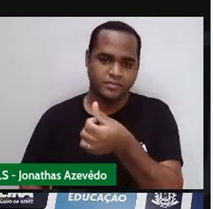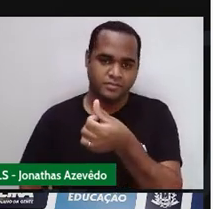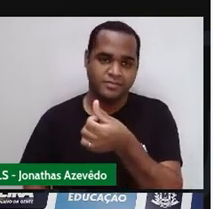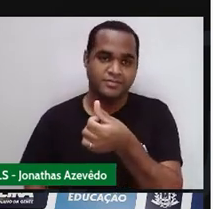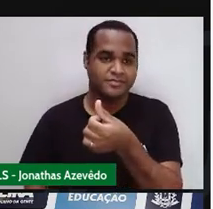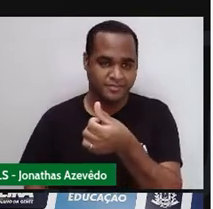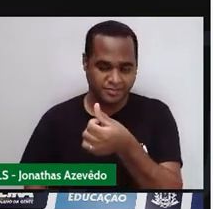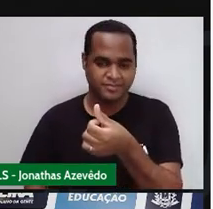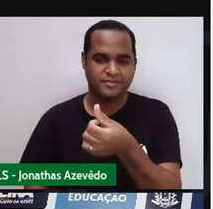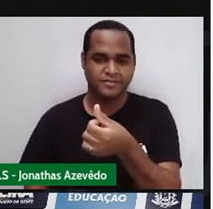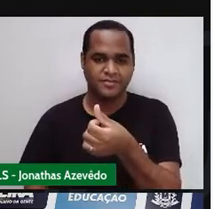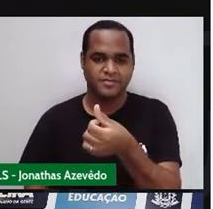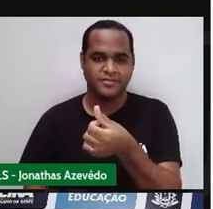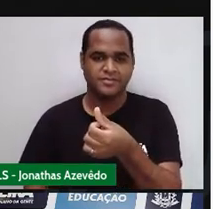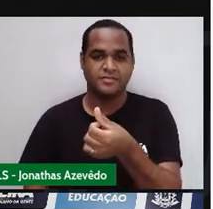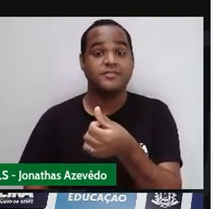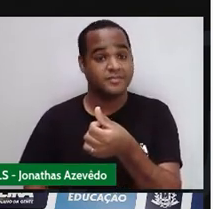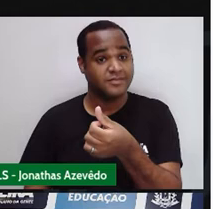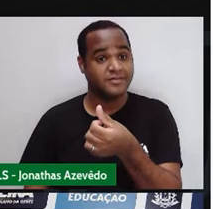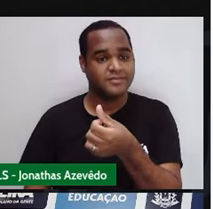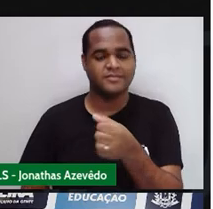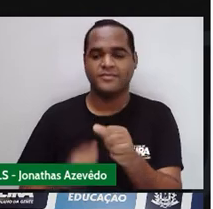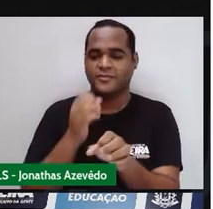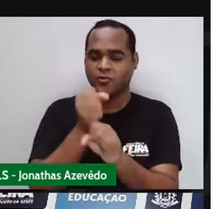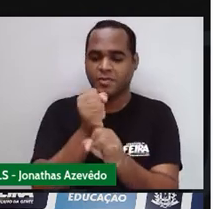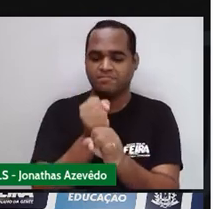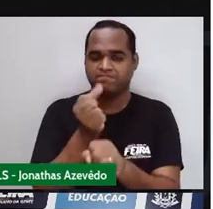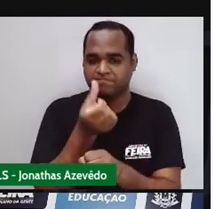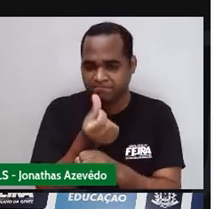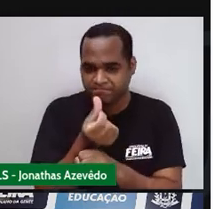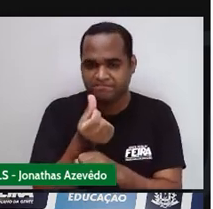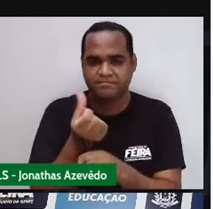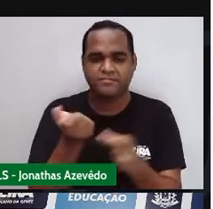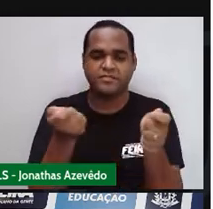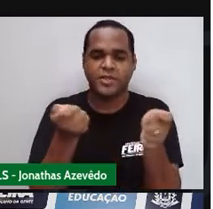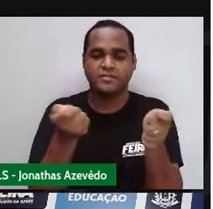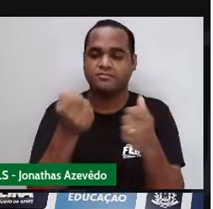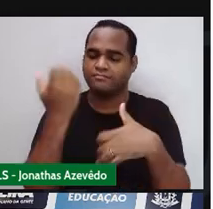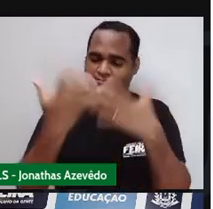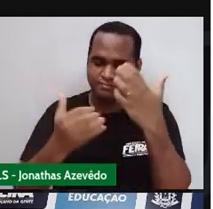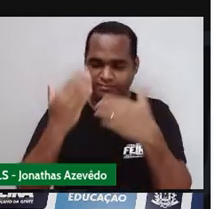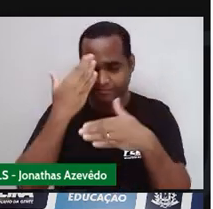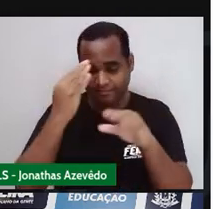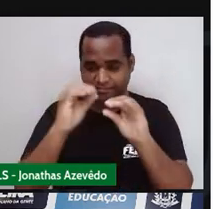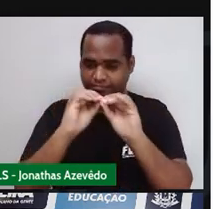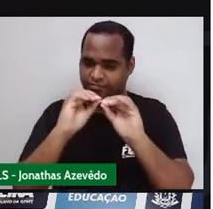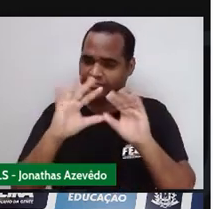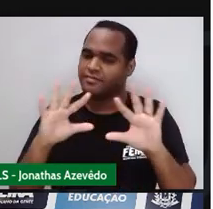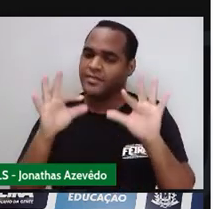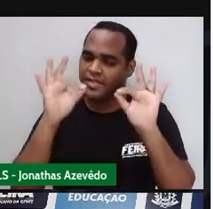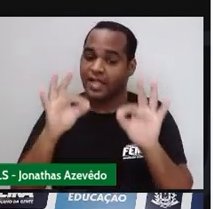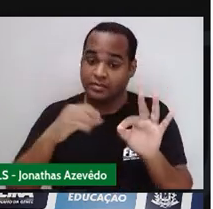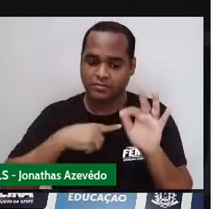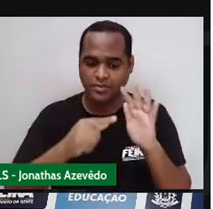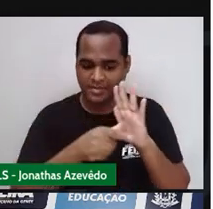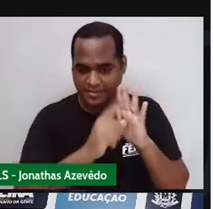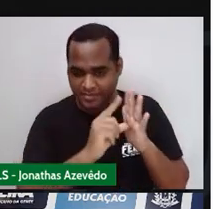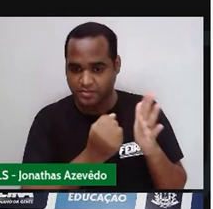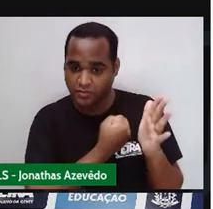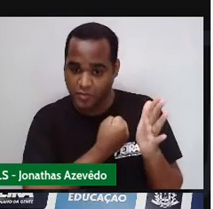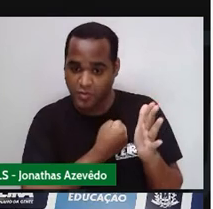Achando o número do meio Já que os números são consecutivos A gente descobre qual é o número que vem antes